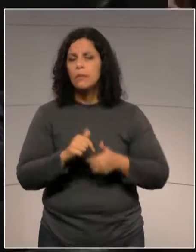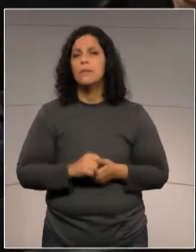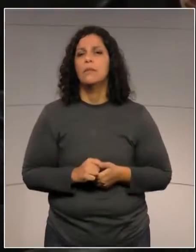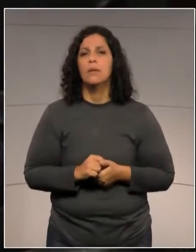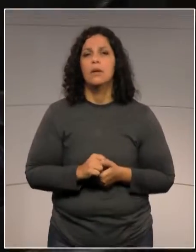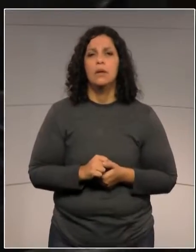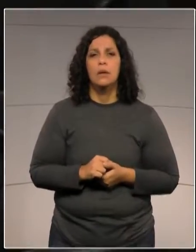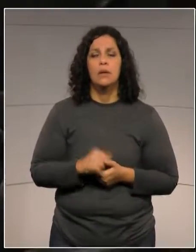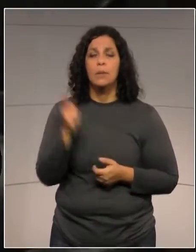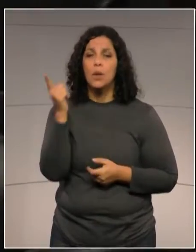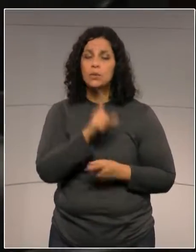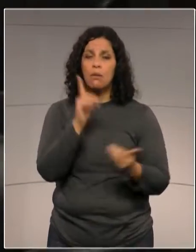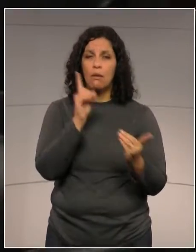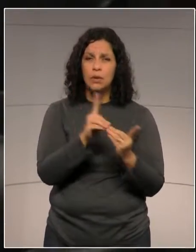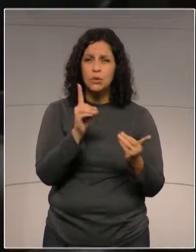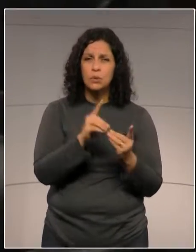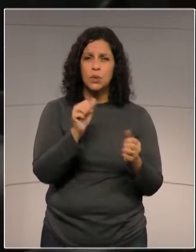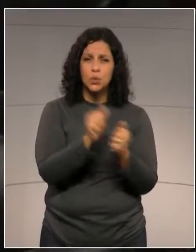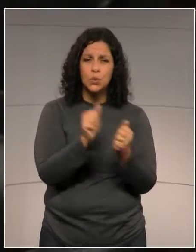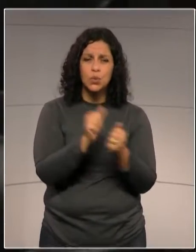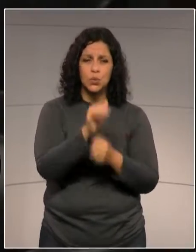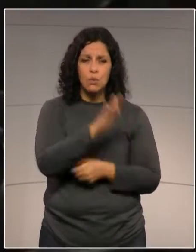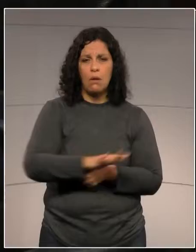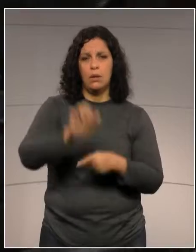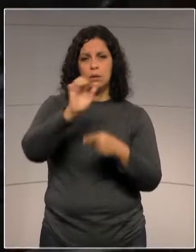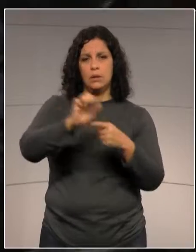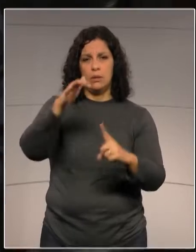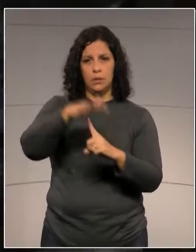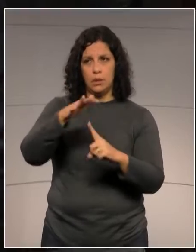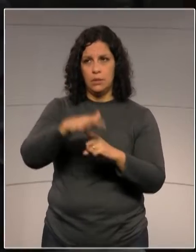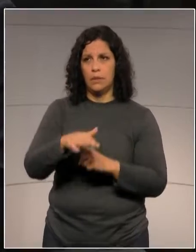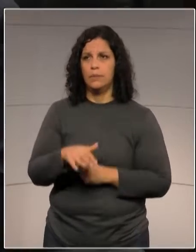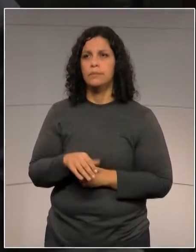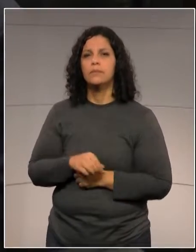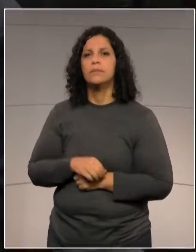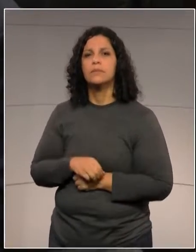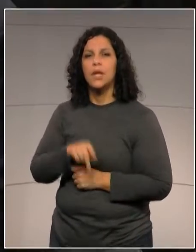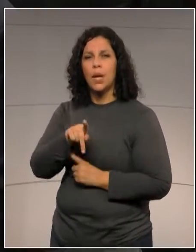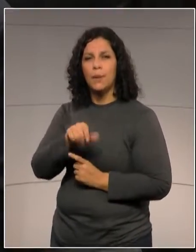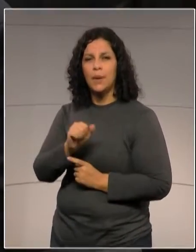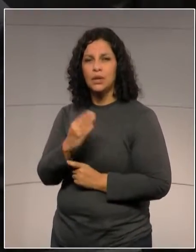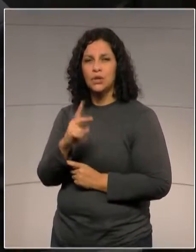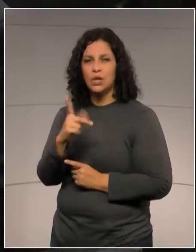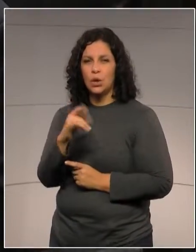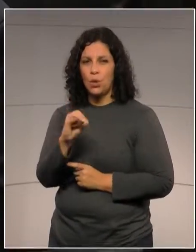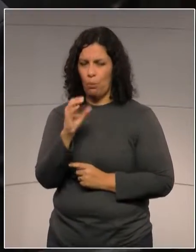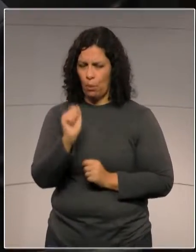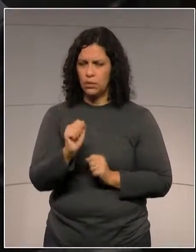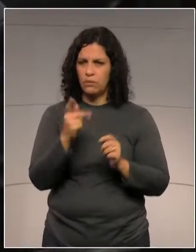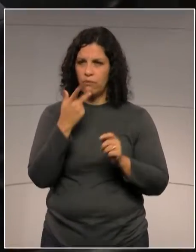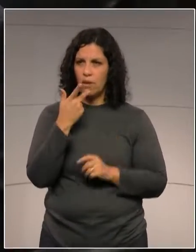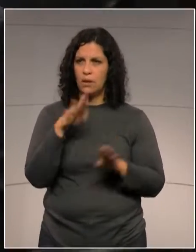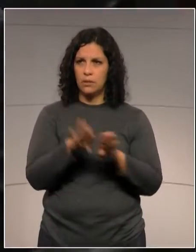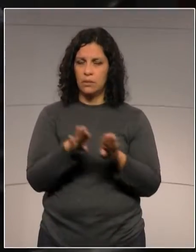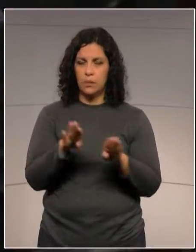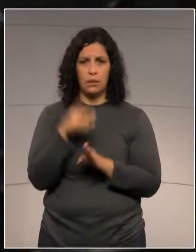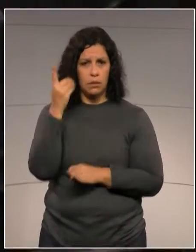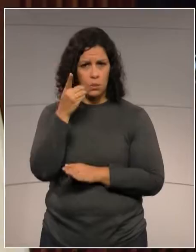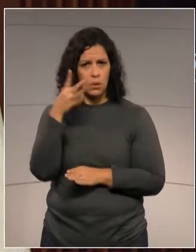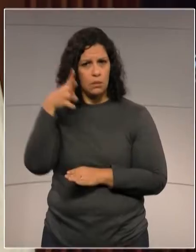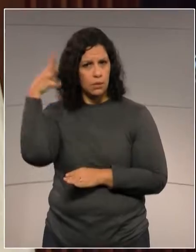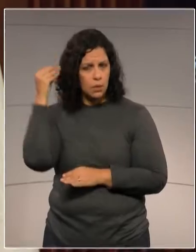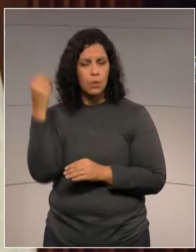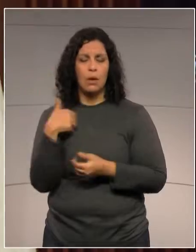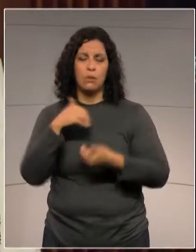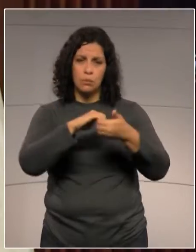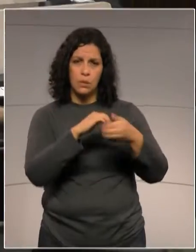para atender as demandas do nosso Estado. deputado Pacheco. Deputado Ortagão, primeiro quero cumprimentá-lo,